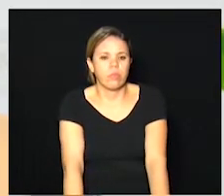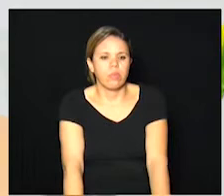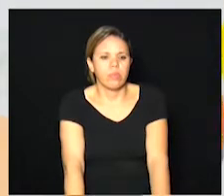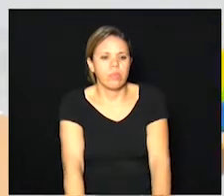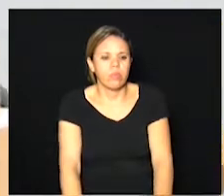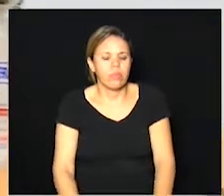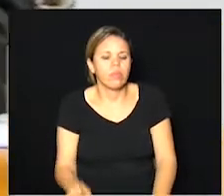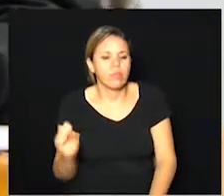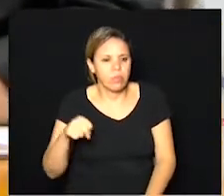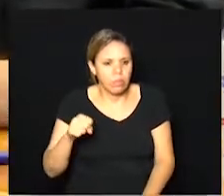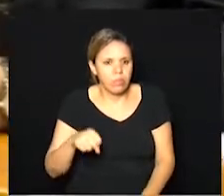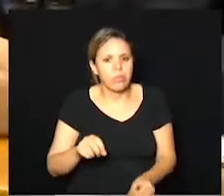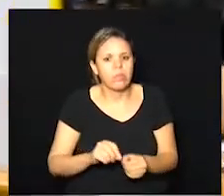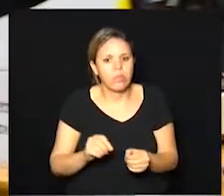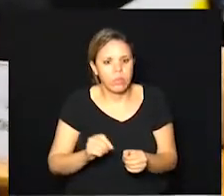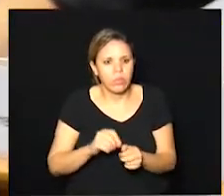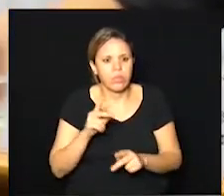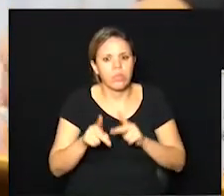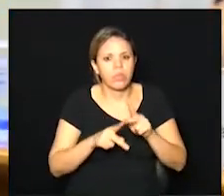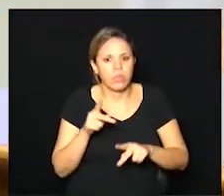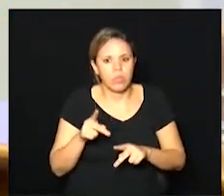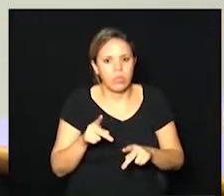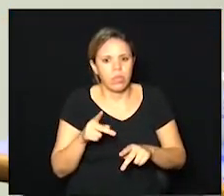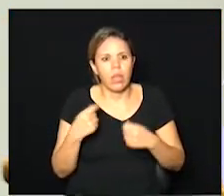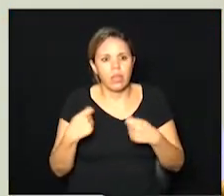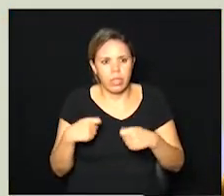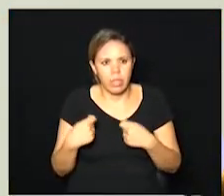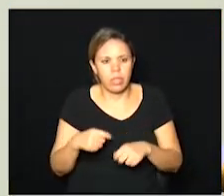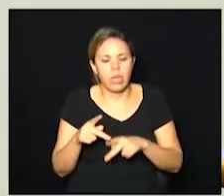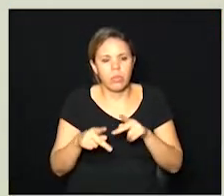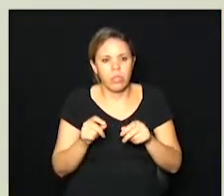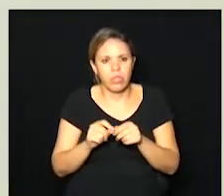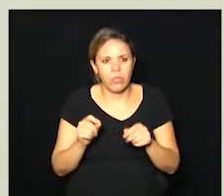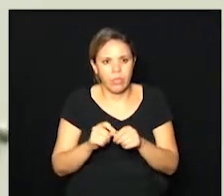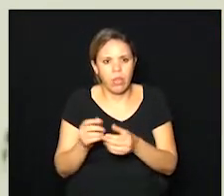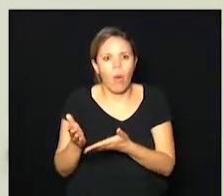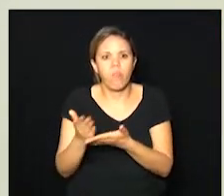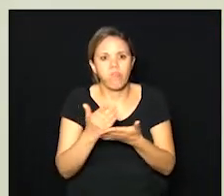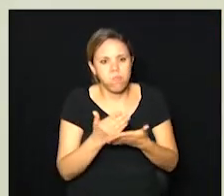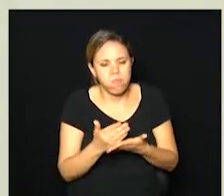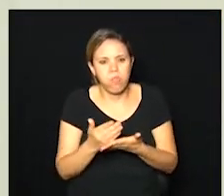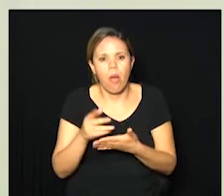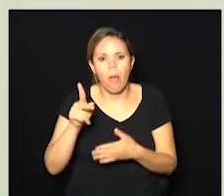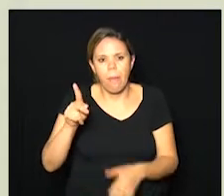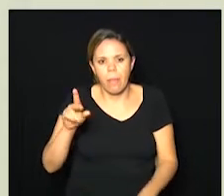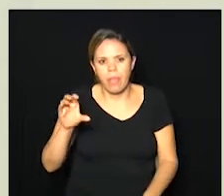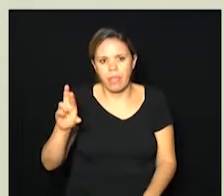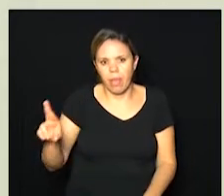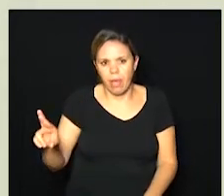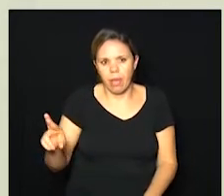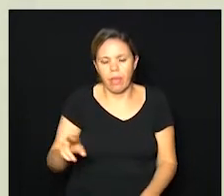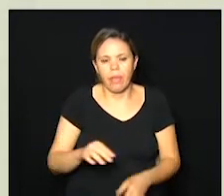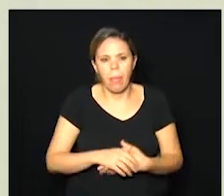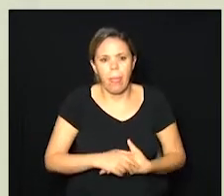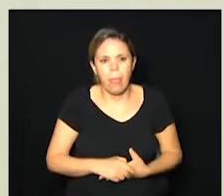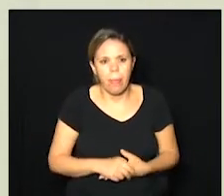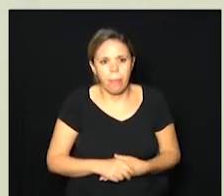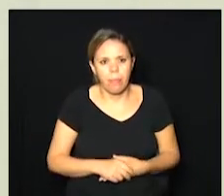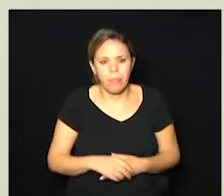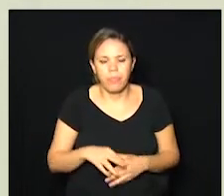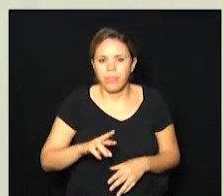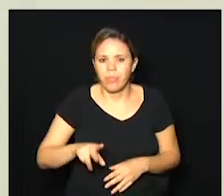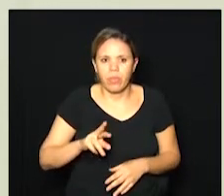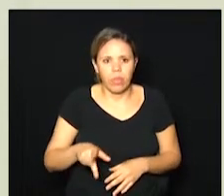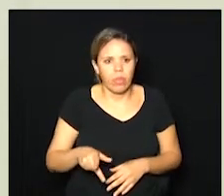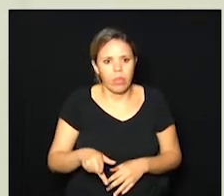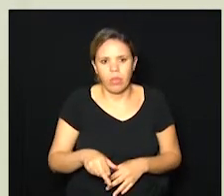sim para aqueles casos onde é necessário é colhido inclusive o PCR mas não é